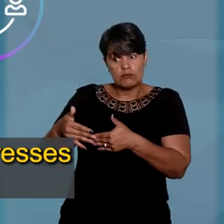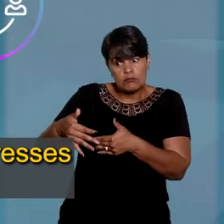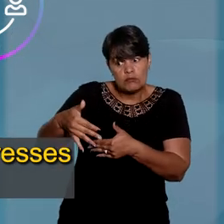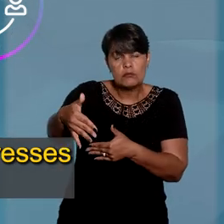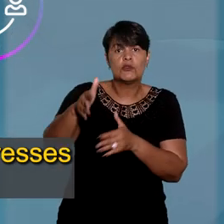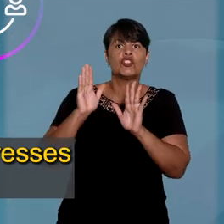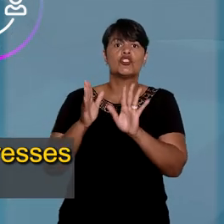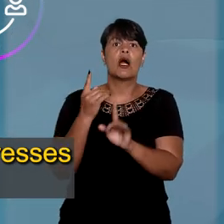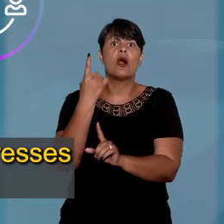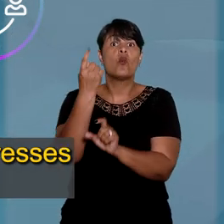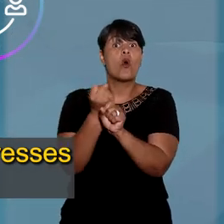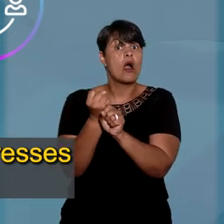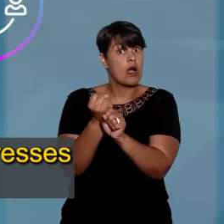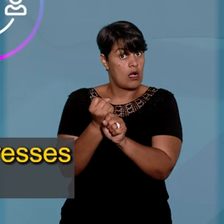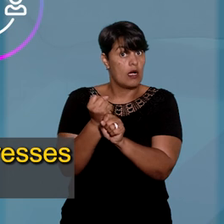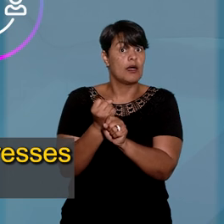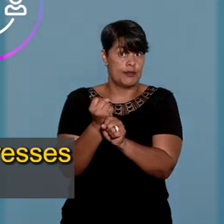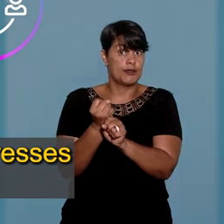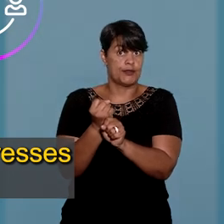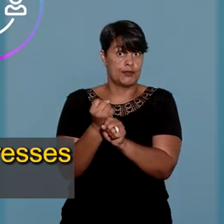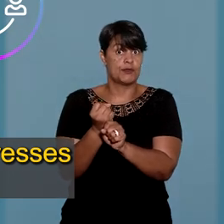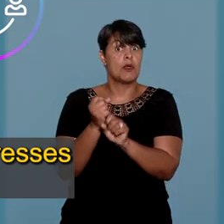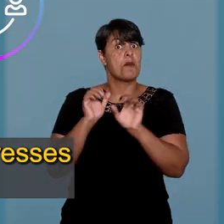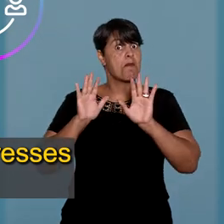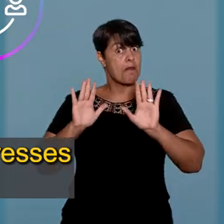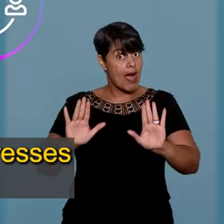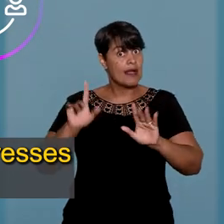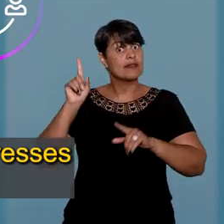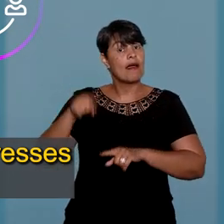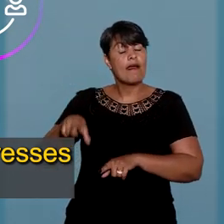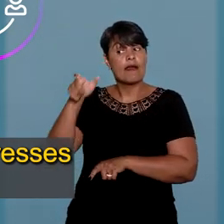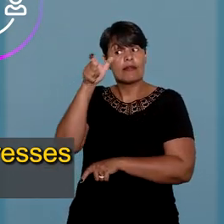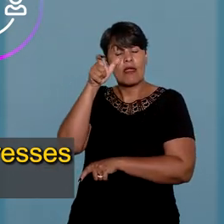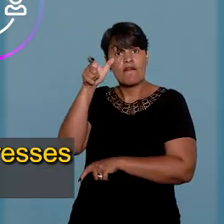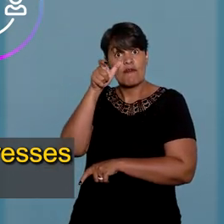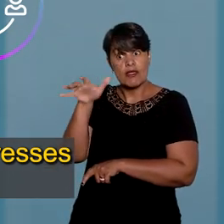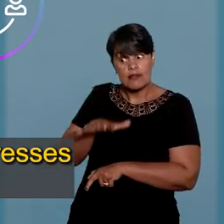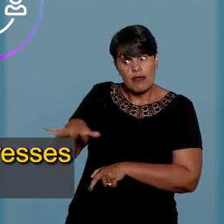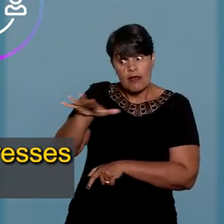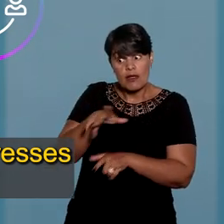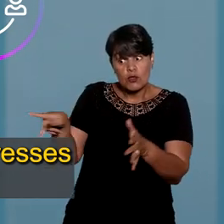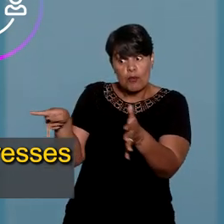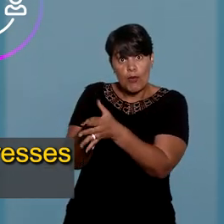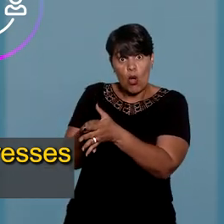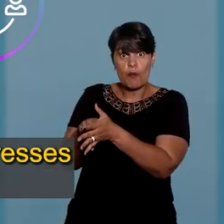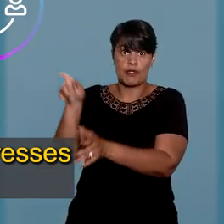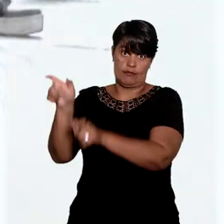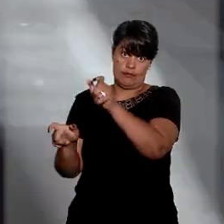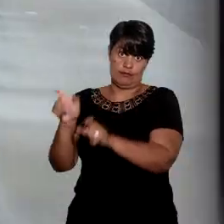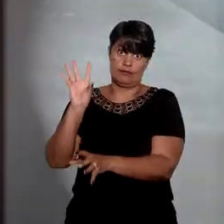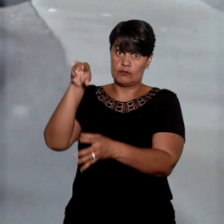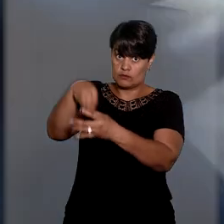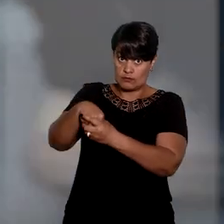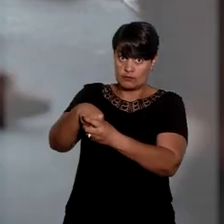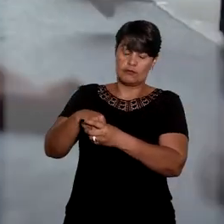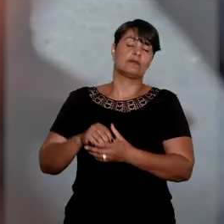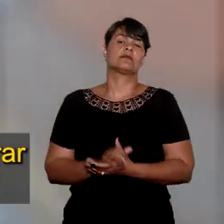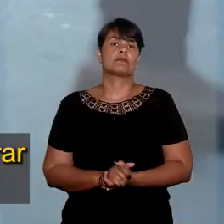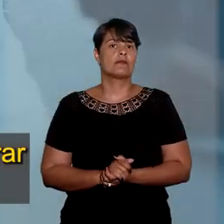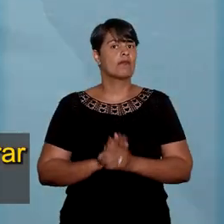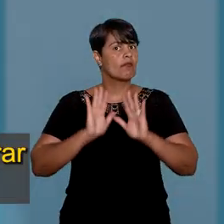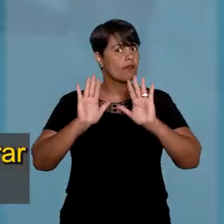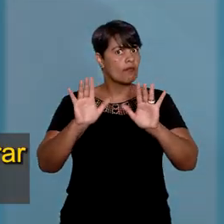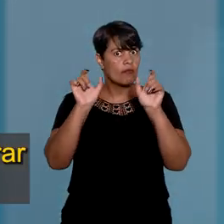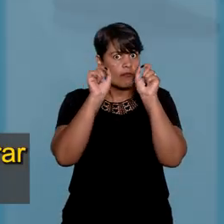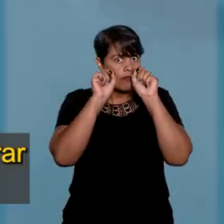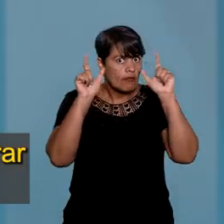há pelo menos um ano, desde que em defesa dos interesses de seus membros ou associados. E atenção, é